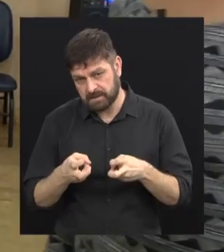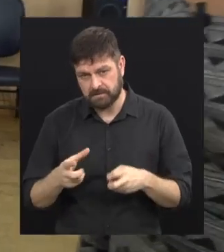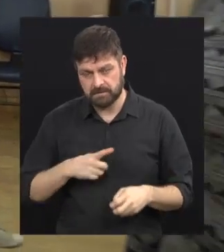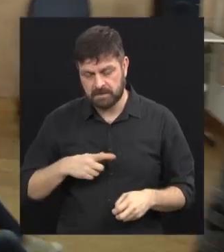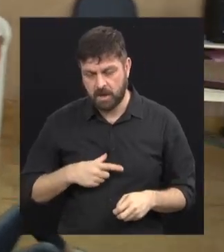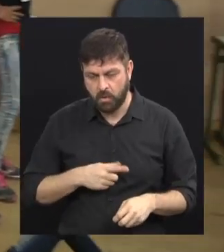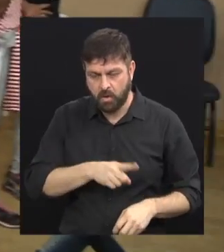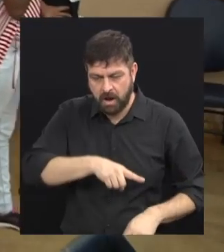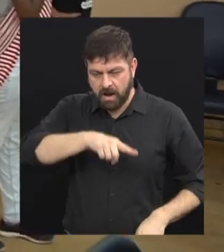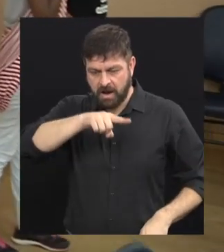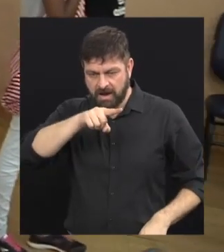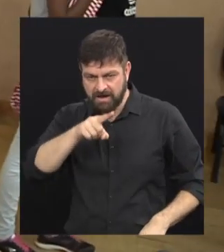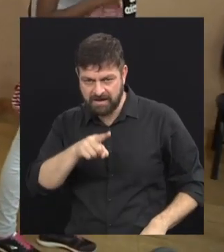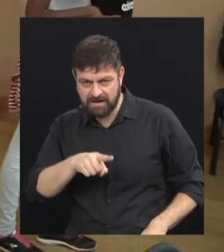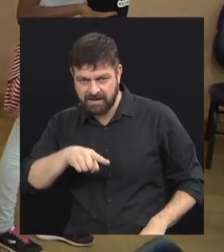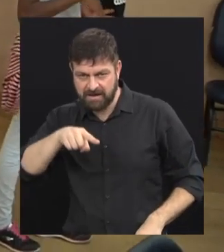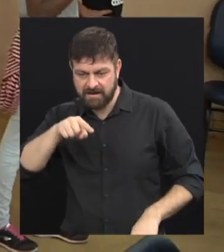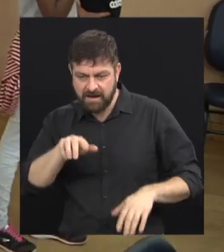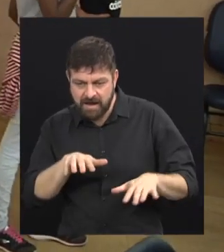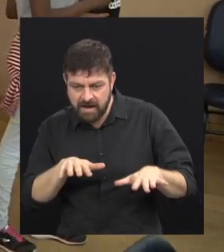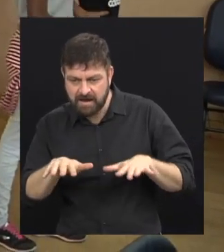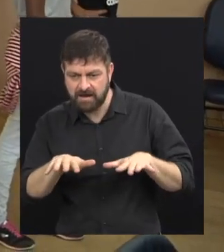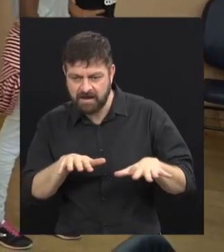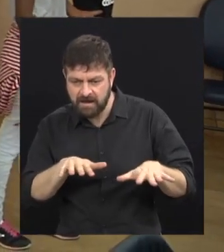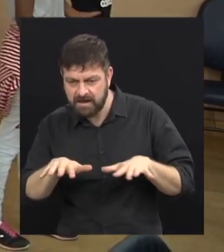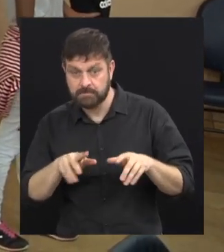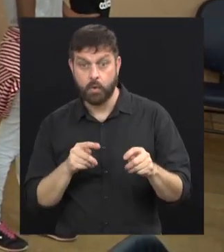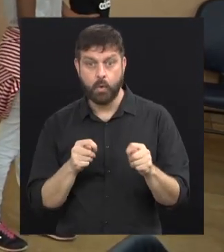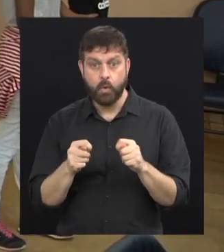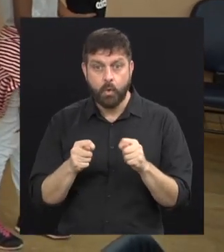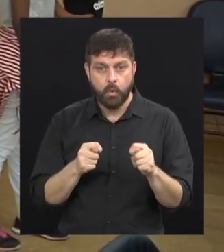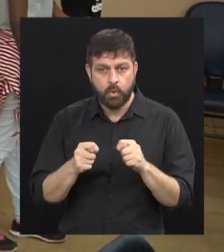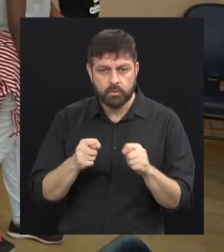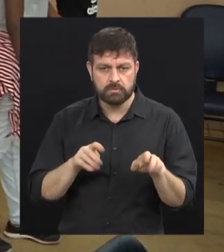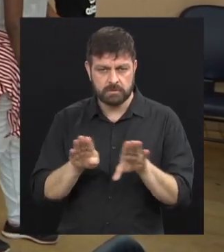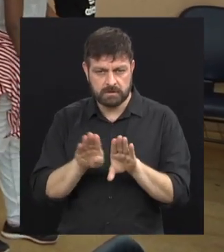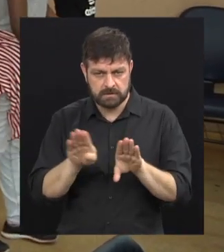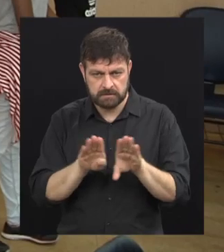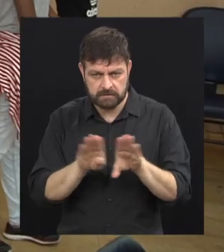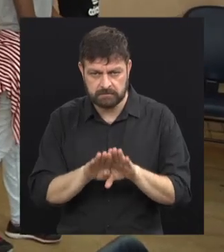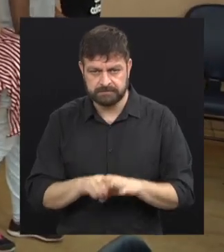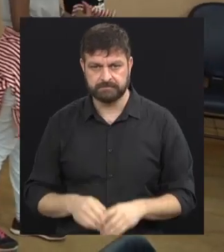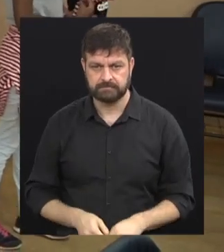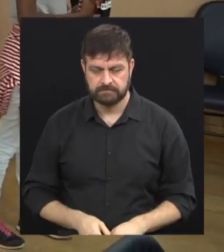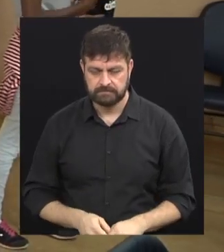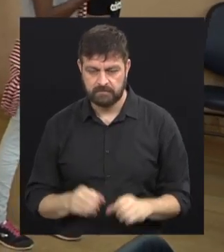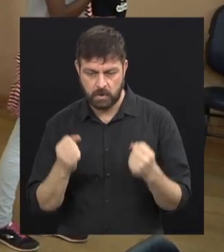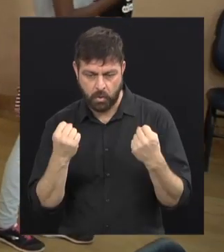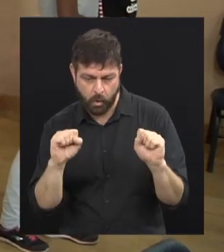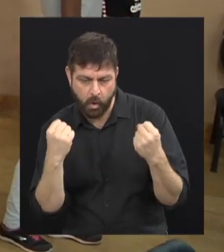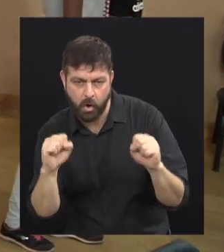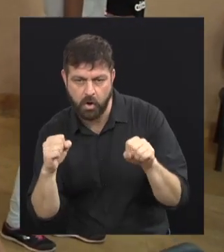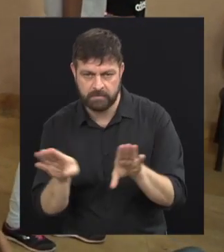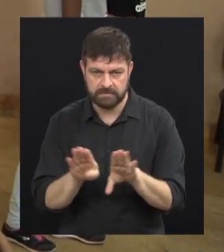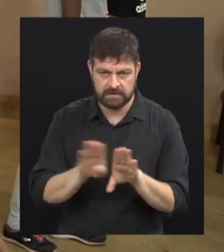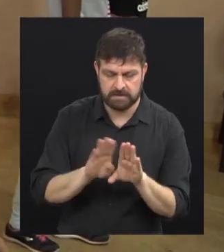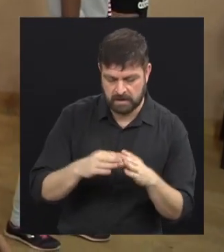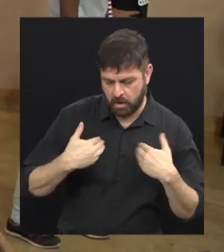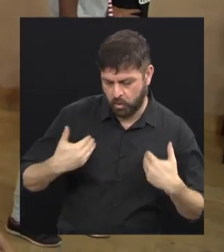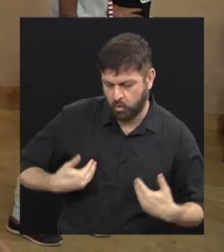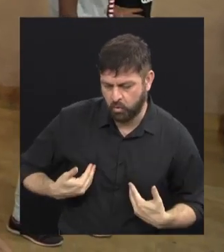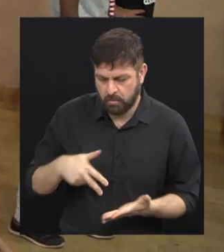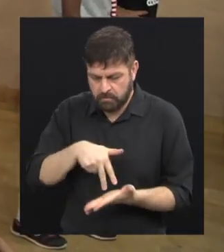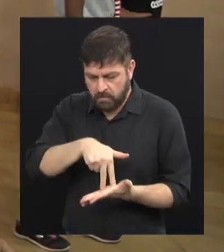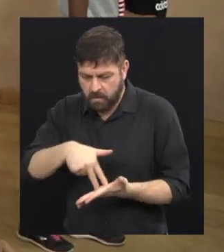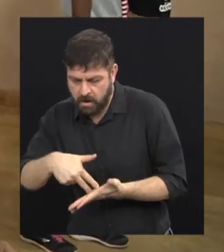ritmo, né? O controle também é... o que mais? Coordenação motora trabalha bastante, questão do